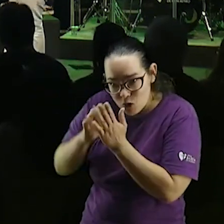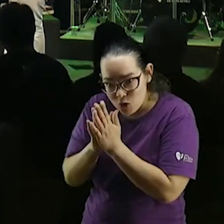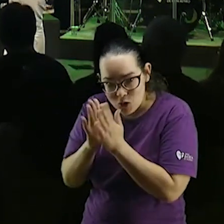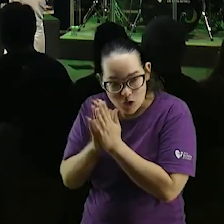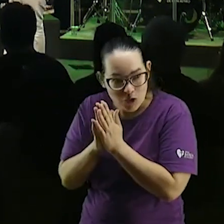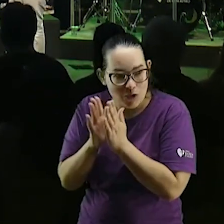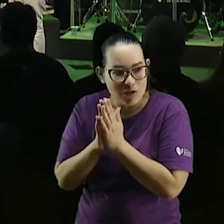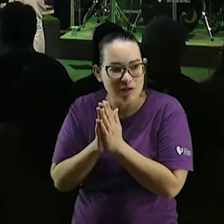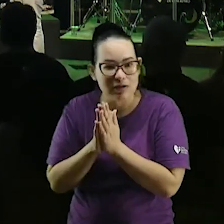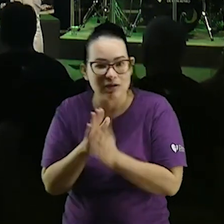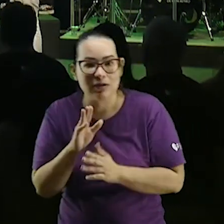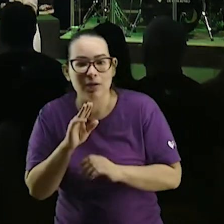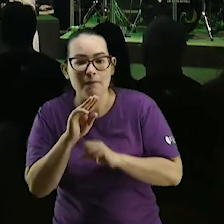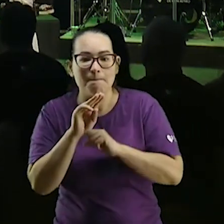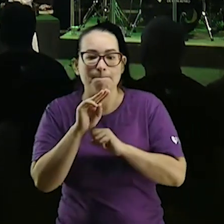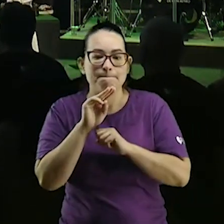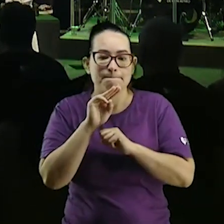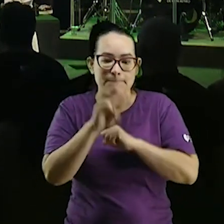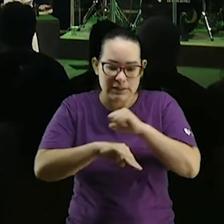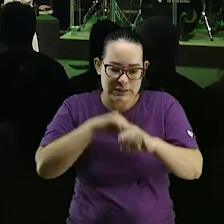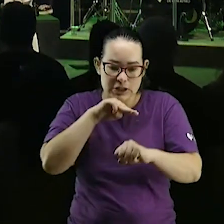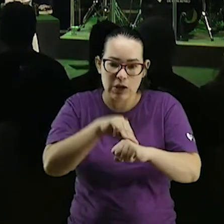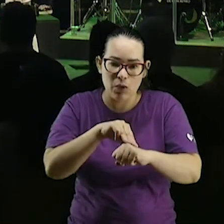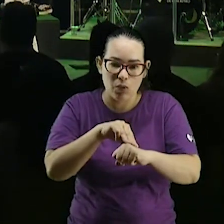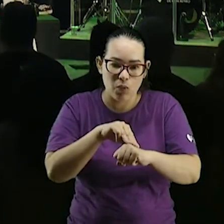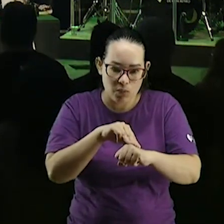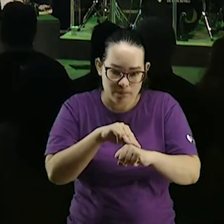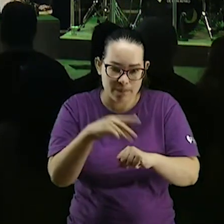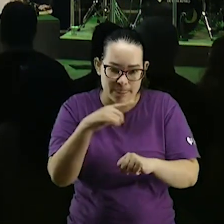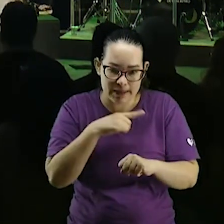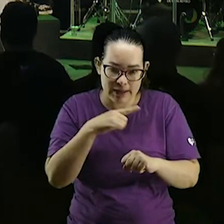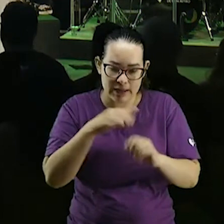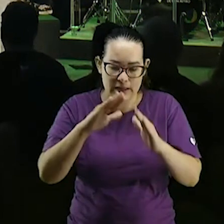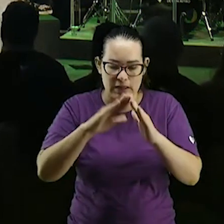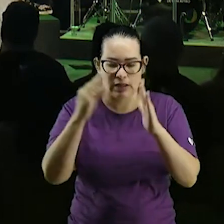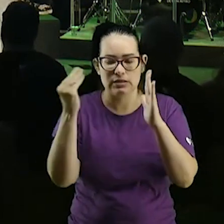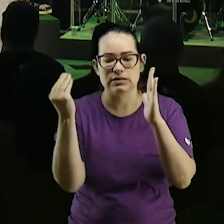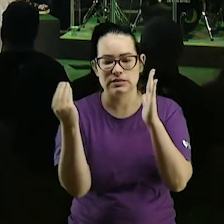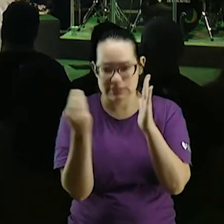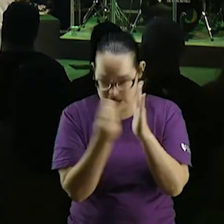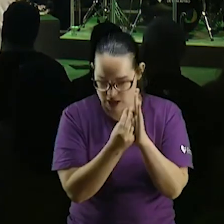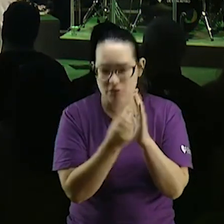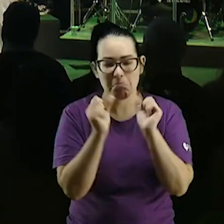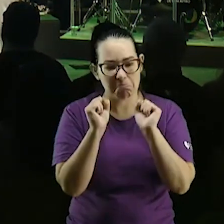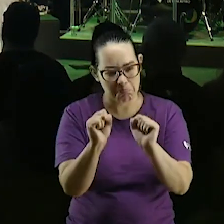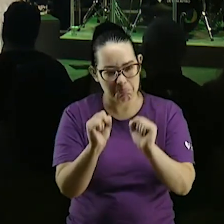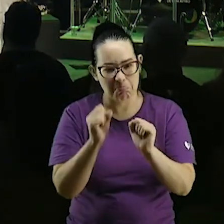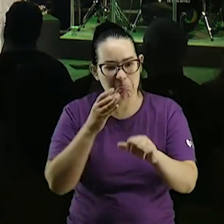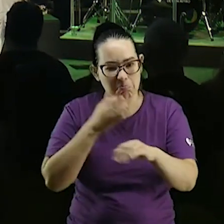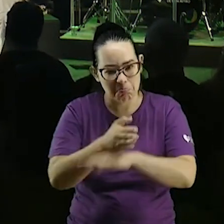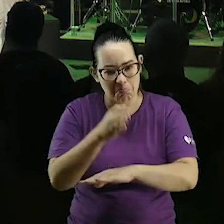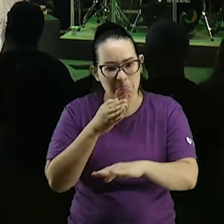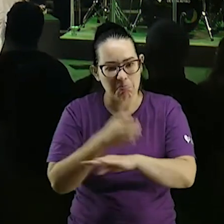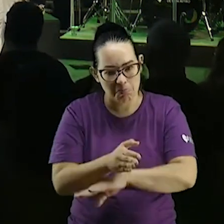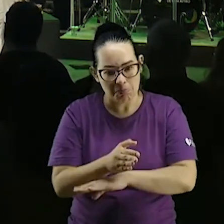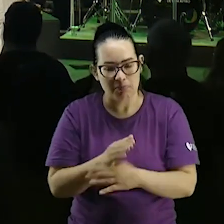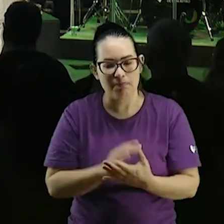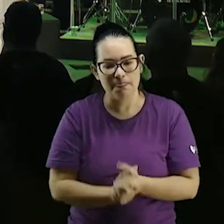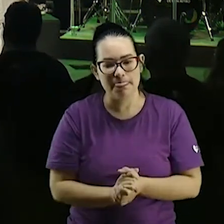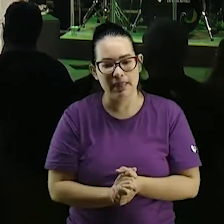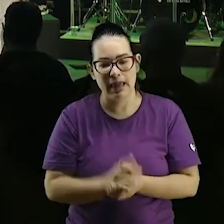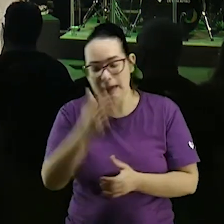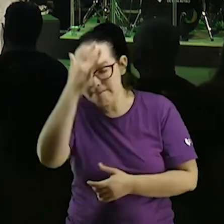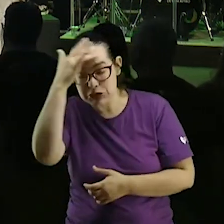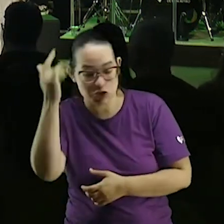missões você pode participar através de celas gente o ministério de esportes é uma bênção o sujeito pensa